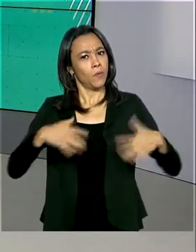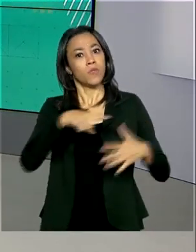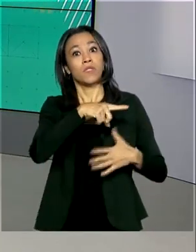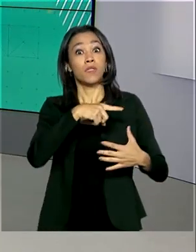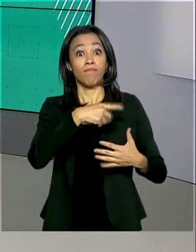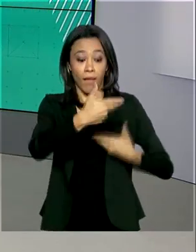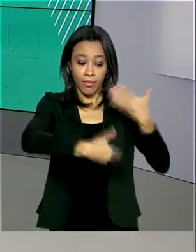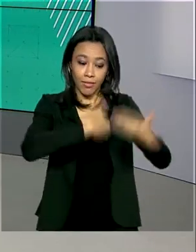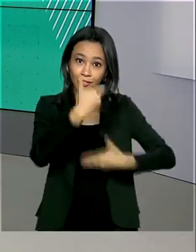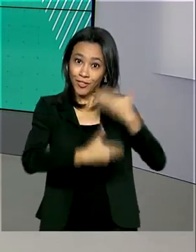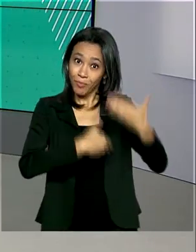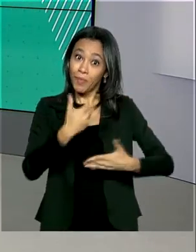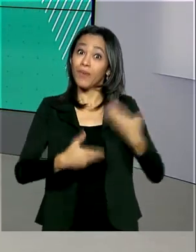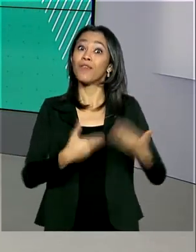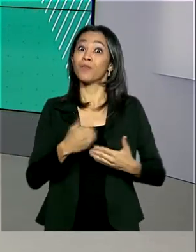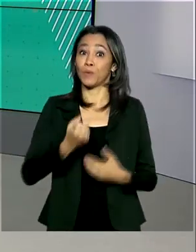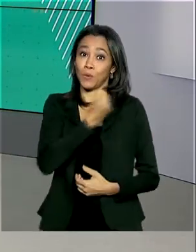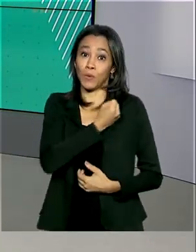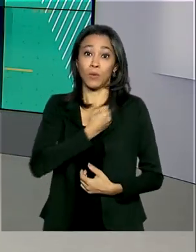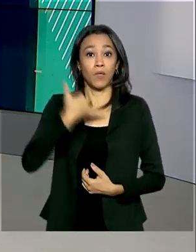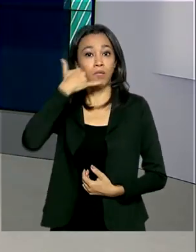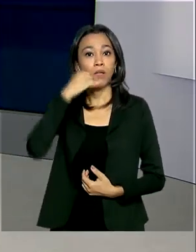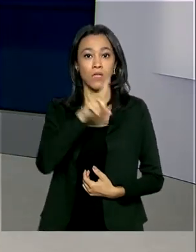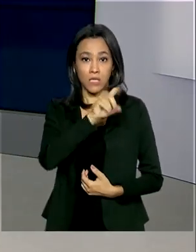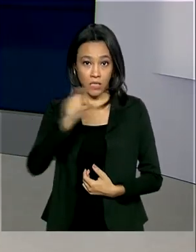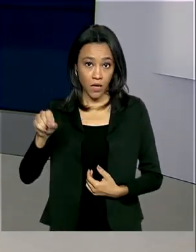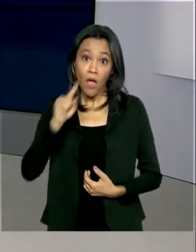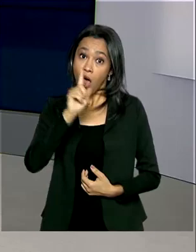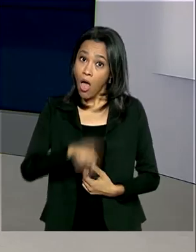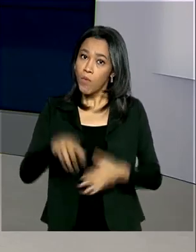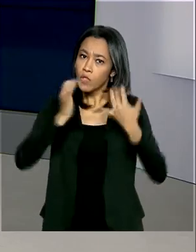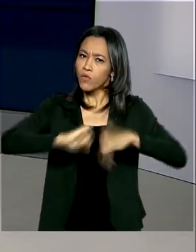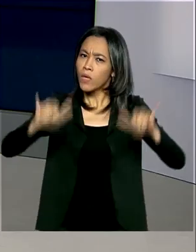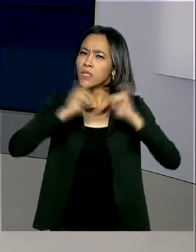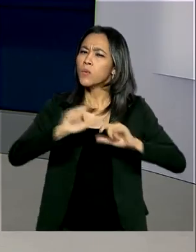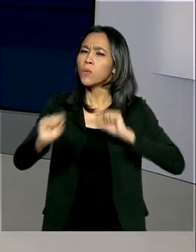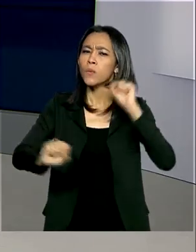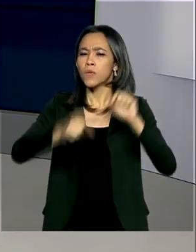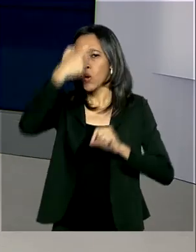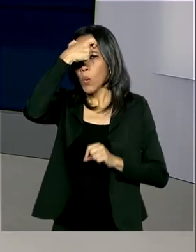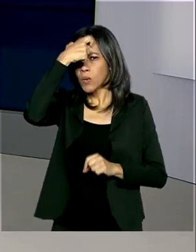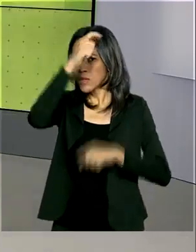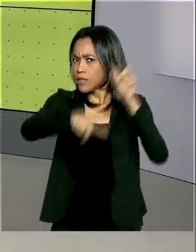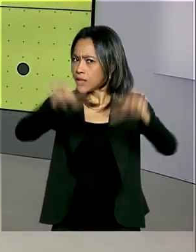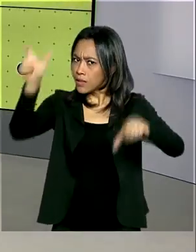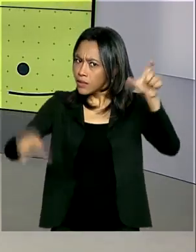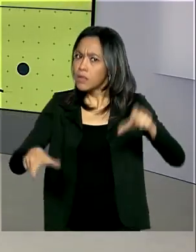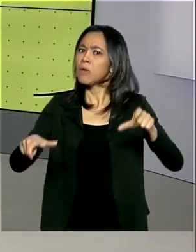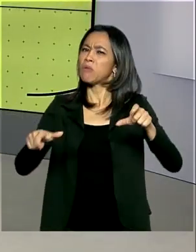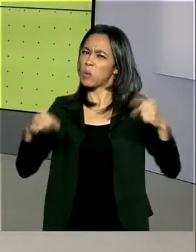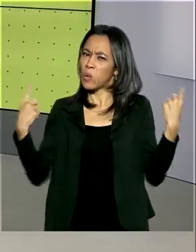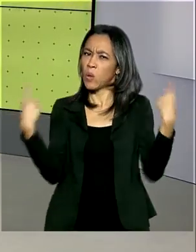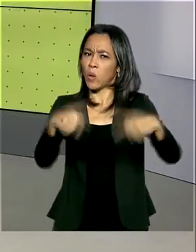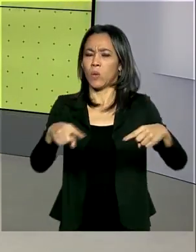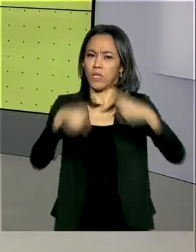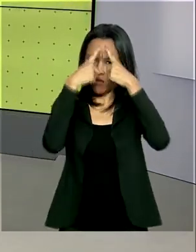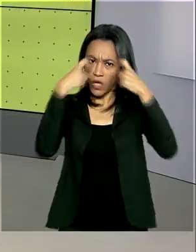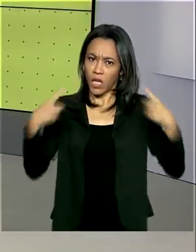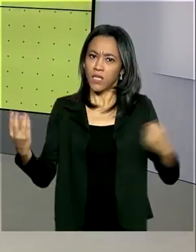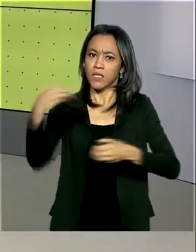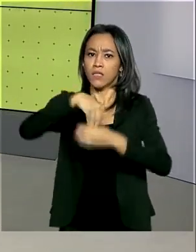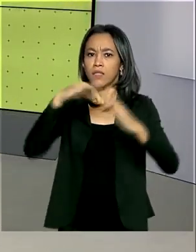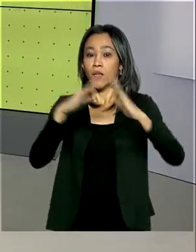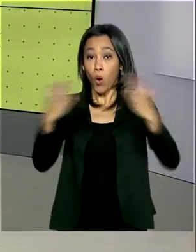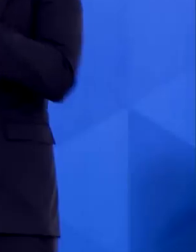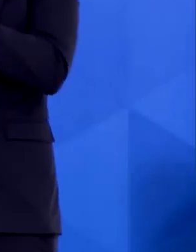atendimento no Disque 100. A medida faz parte de uma campanha de conscientização e enfrentamento à violência doméstica lançada